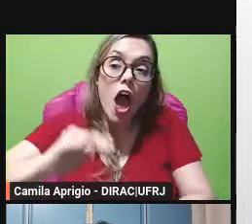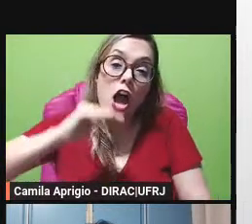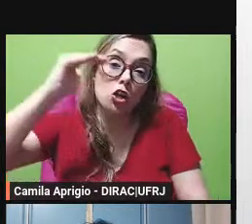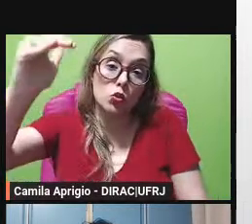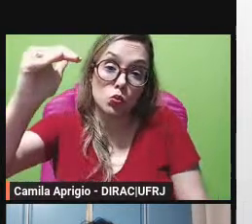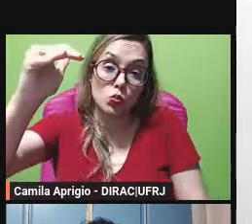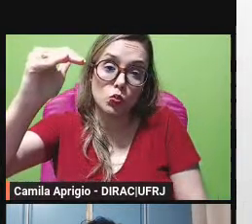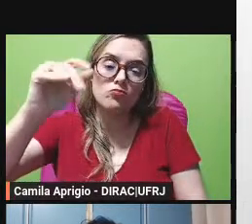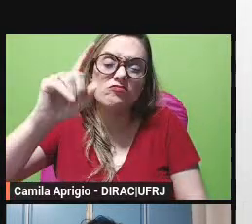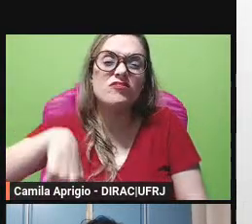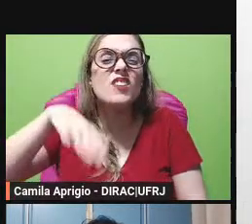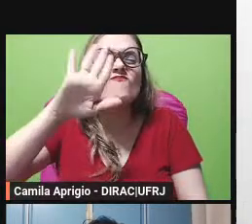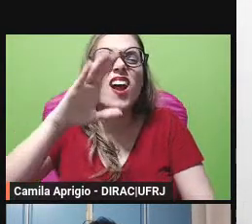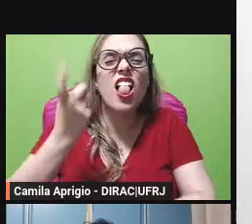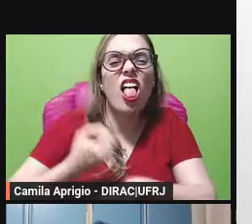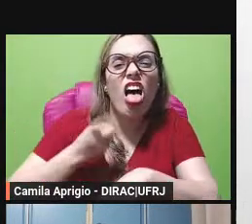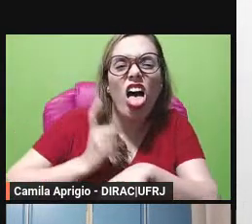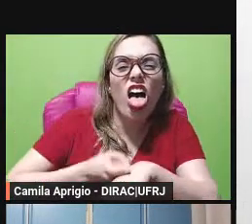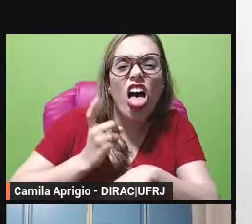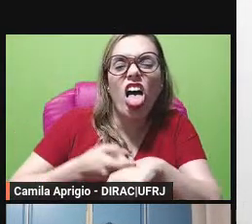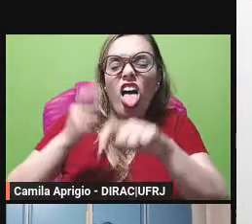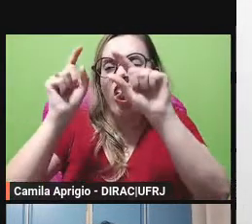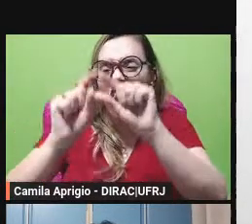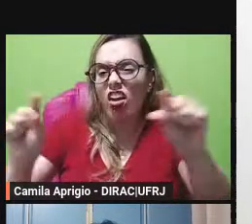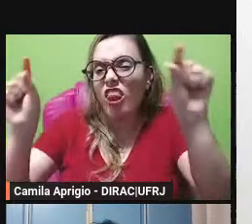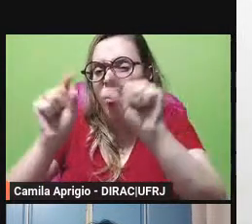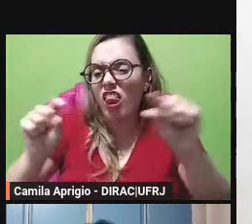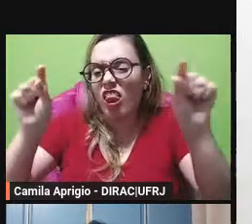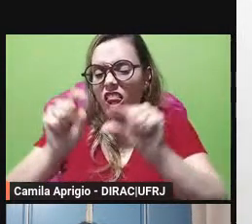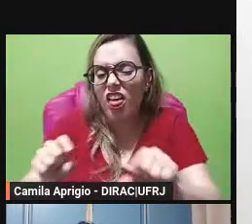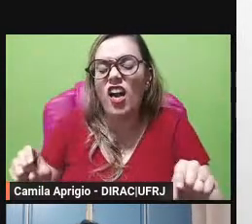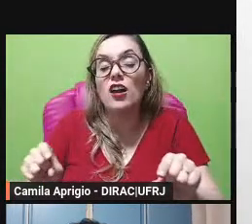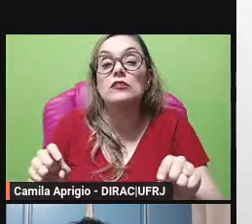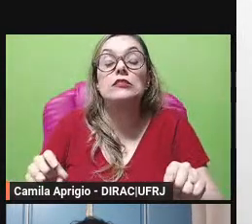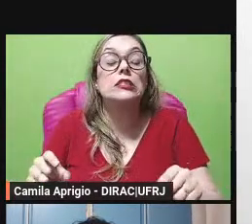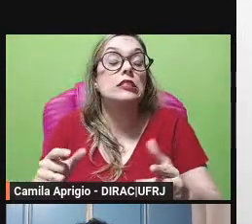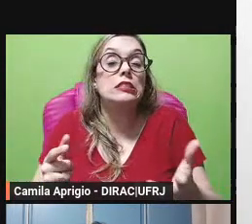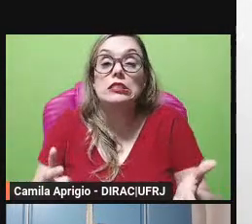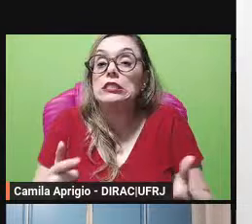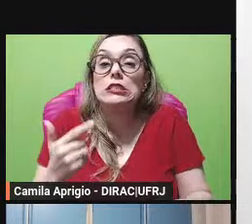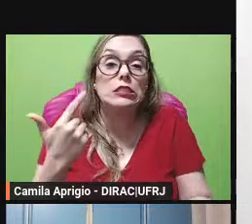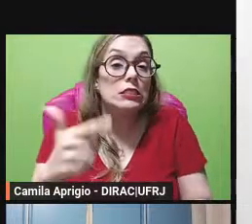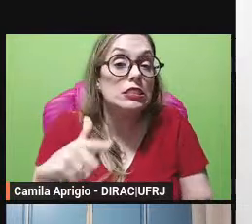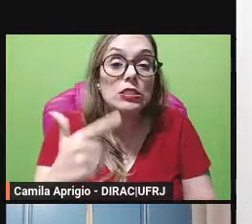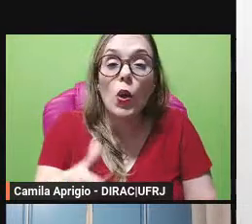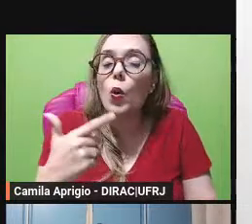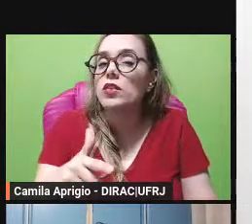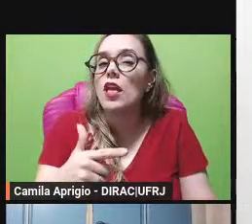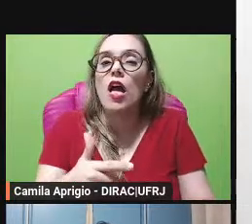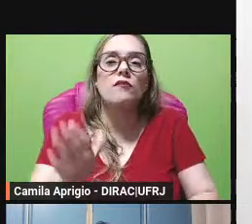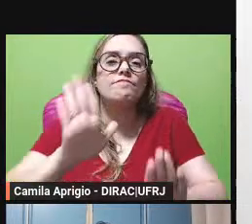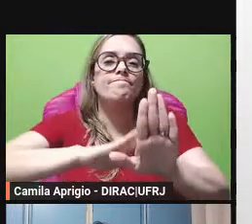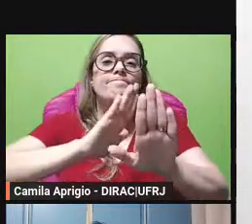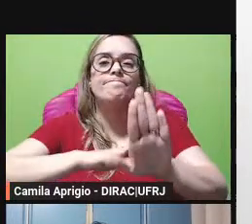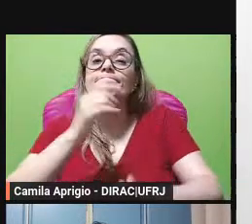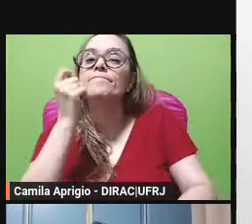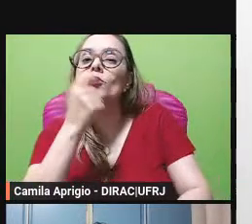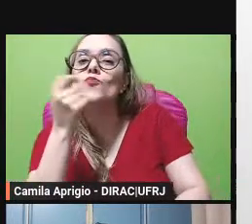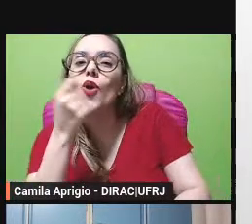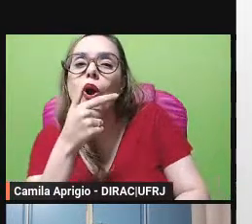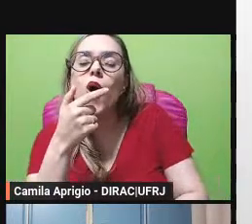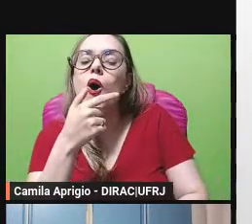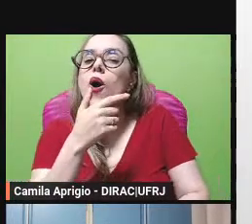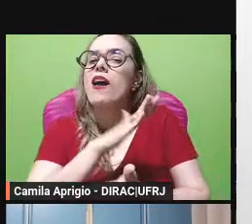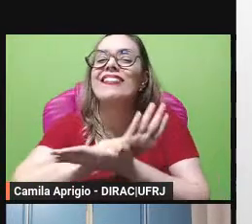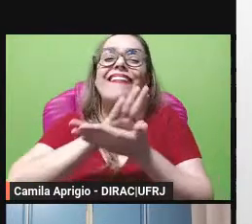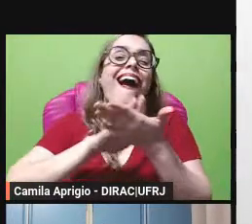uma linguagem bastante hermética uma linguagem que não tem humor né então ele resolve